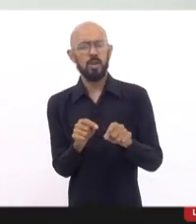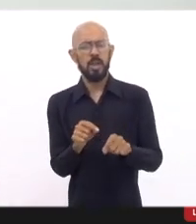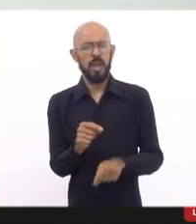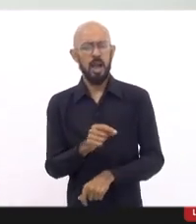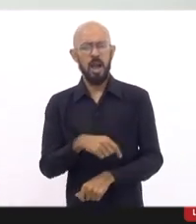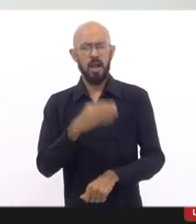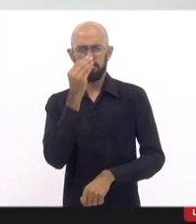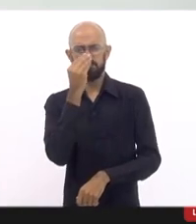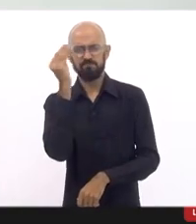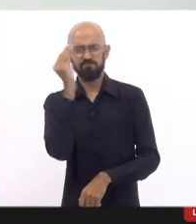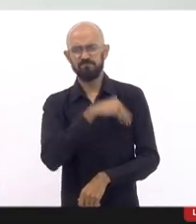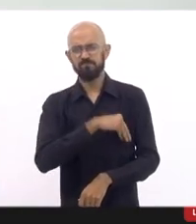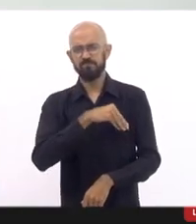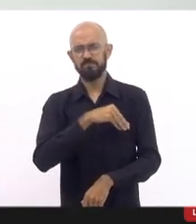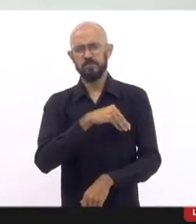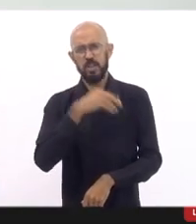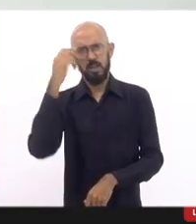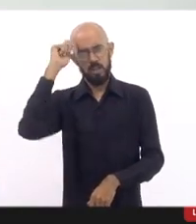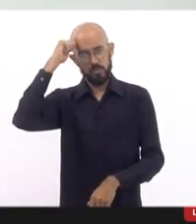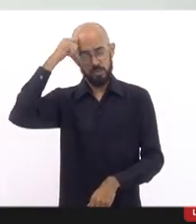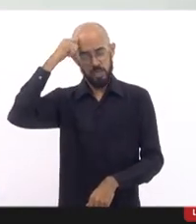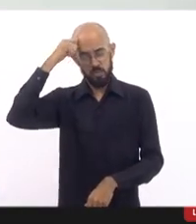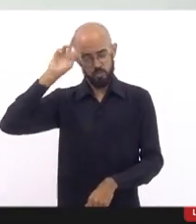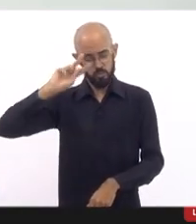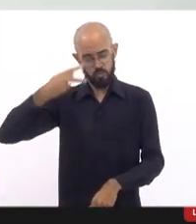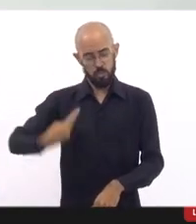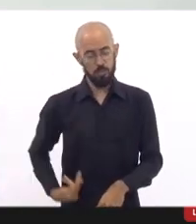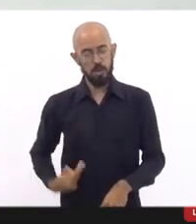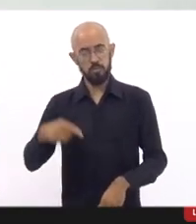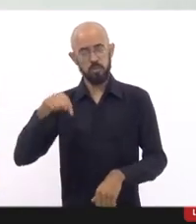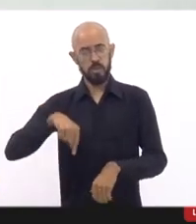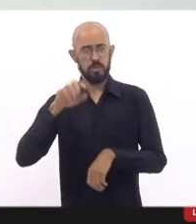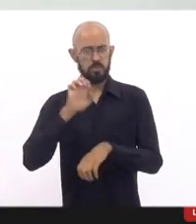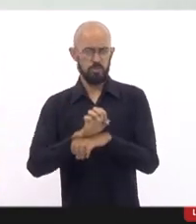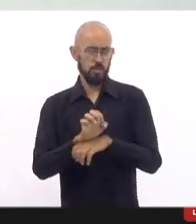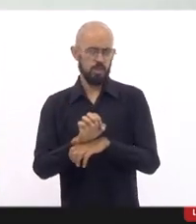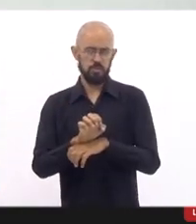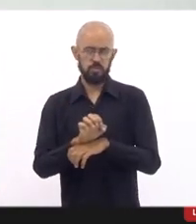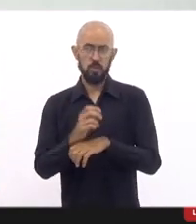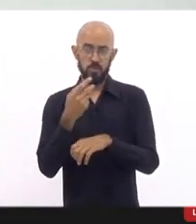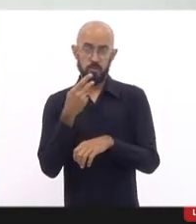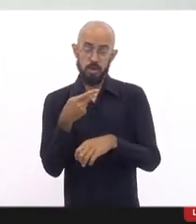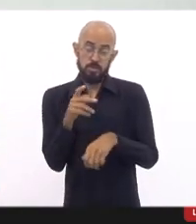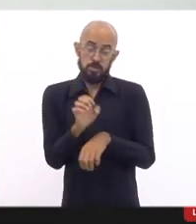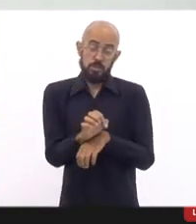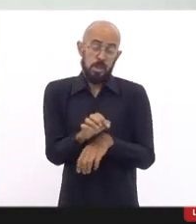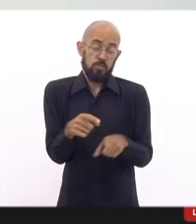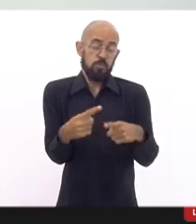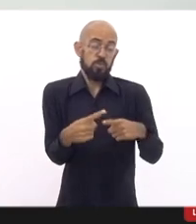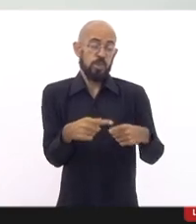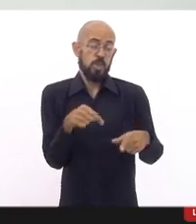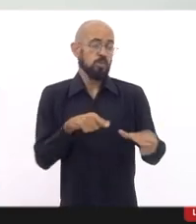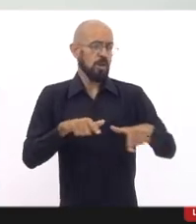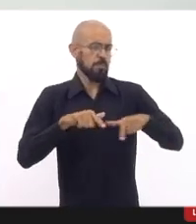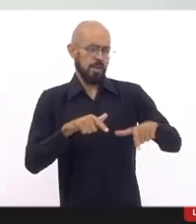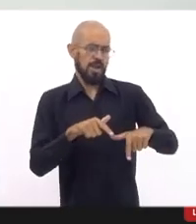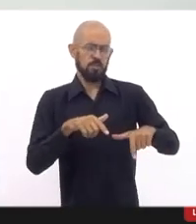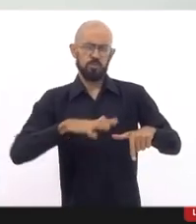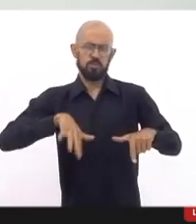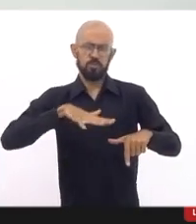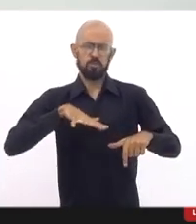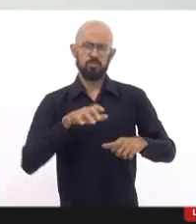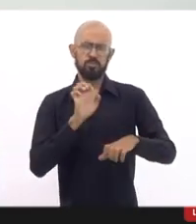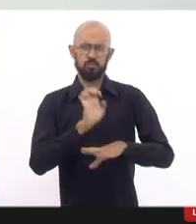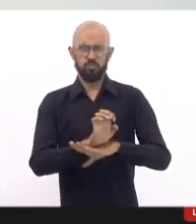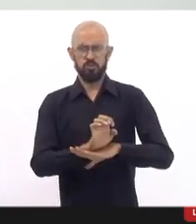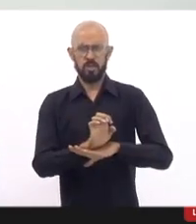das pessoas negras nesse estado, né, eu falo de estado porque eu sou uma defensora pública do estado do Rio de Janeiro,